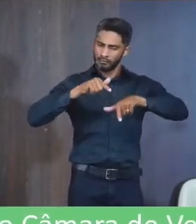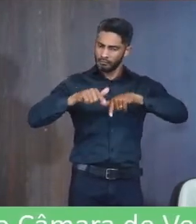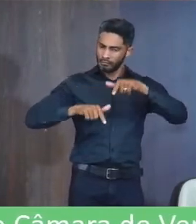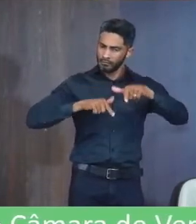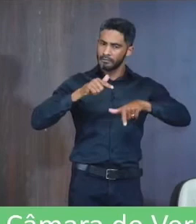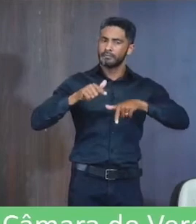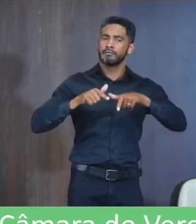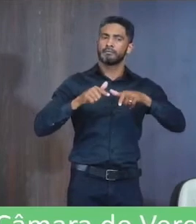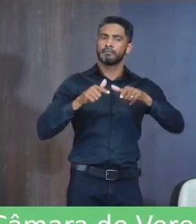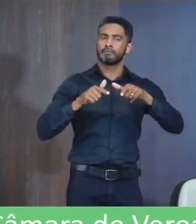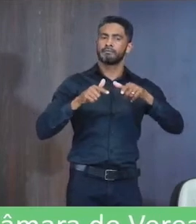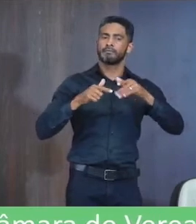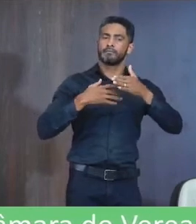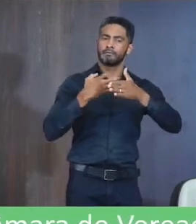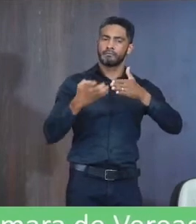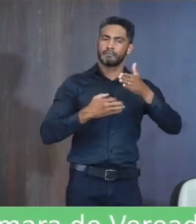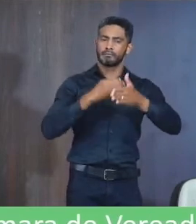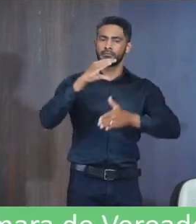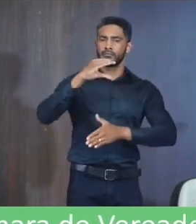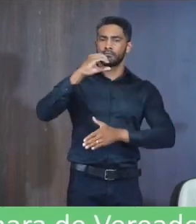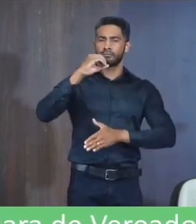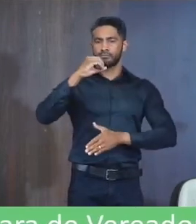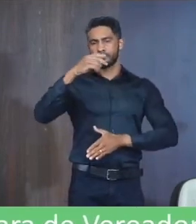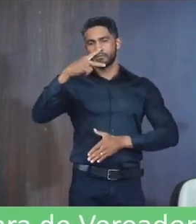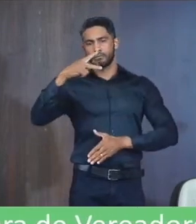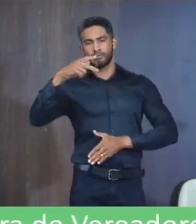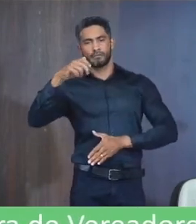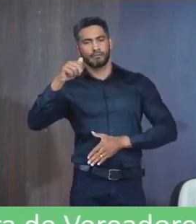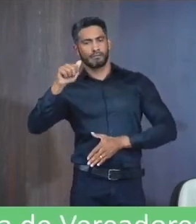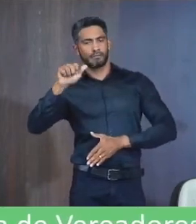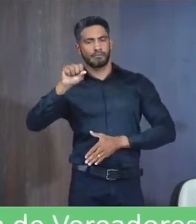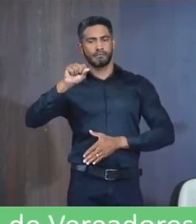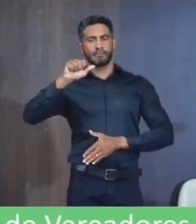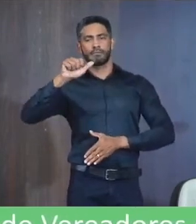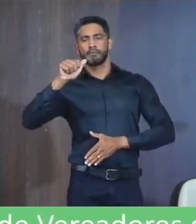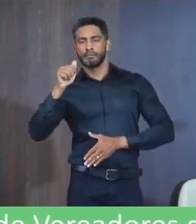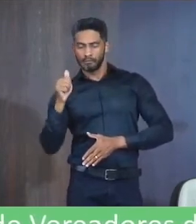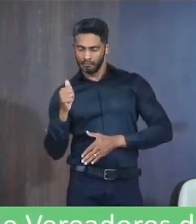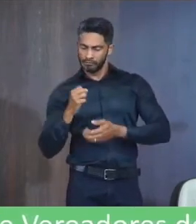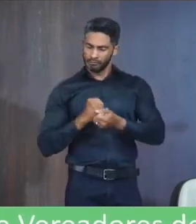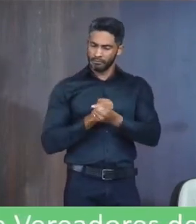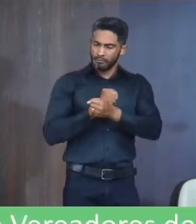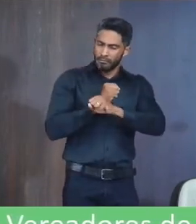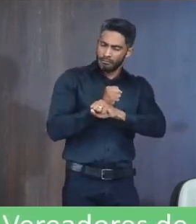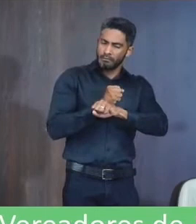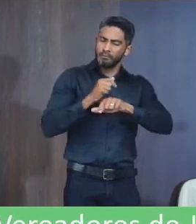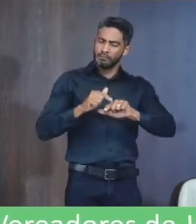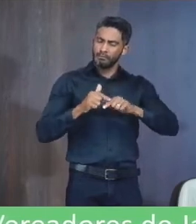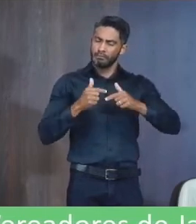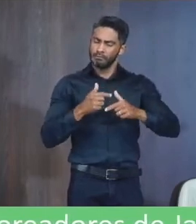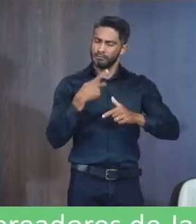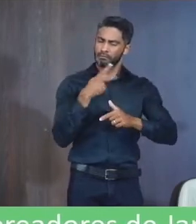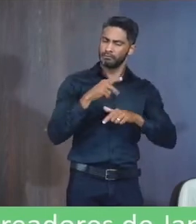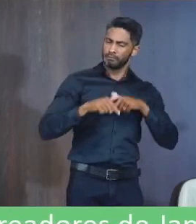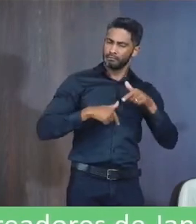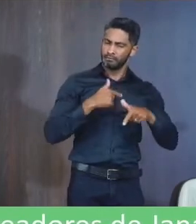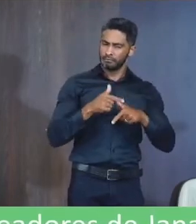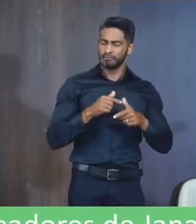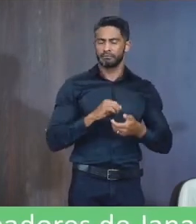Prestados na Copasa Sempre com muito esforço E dedicação Requer que seja Dada ciência Ao aplaudido